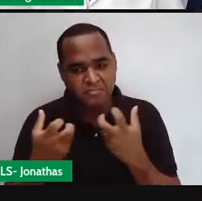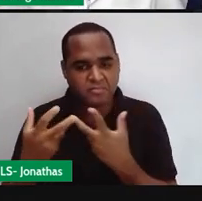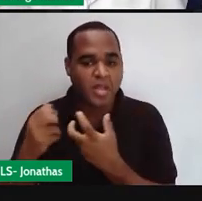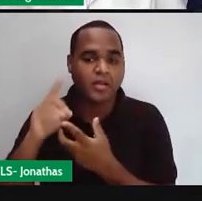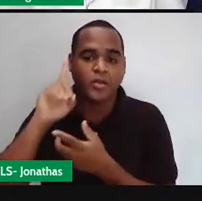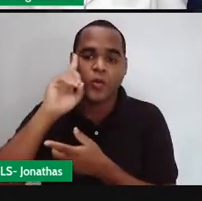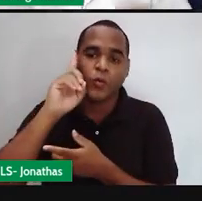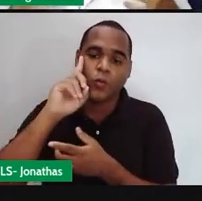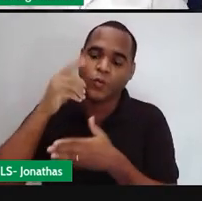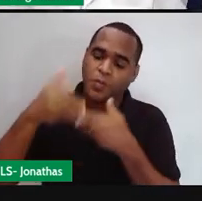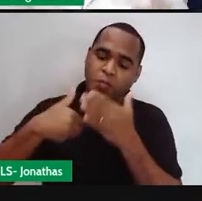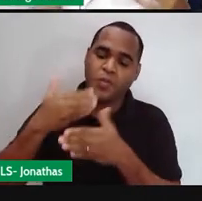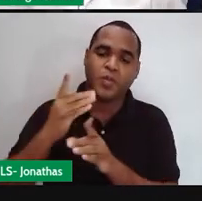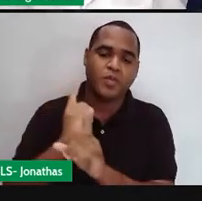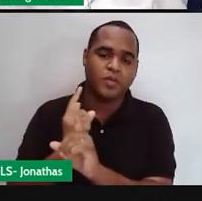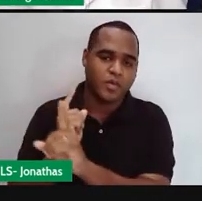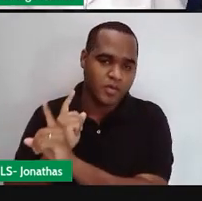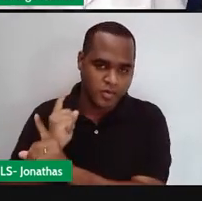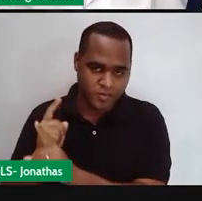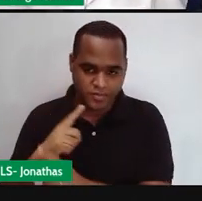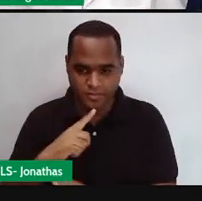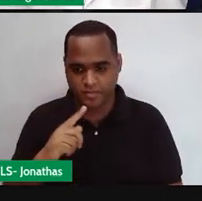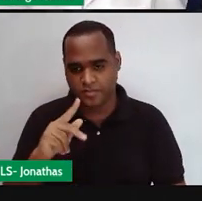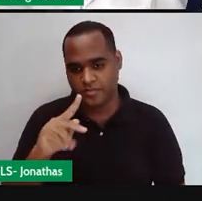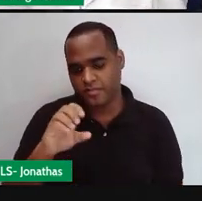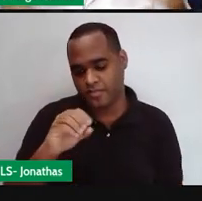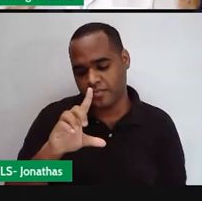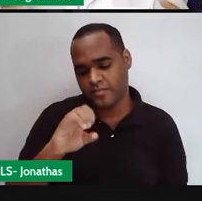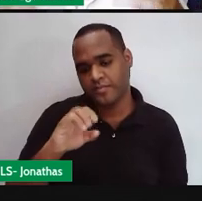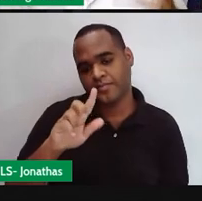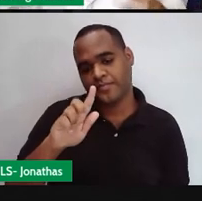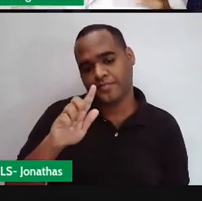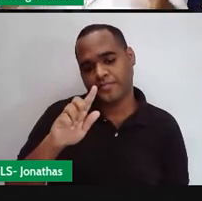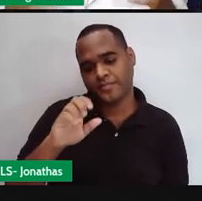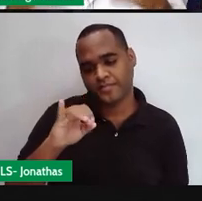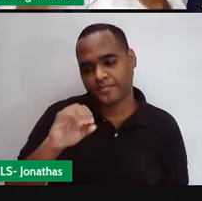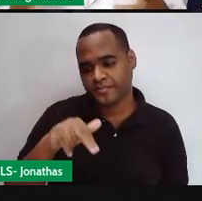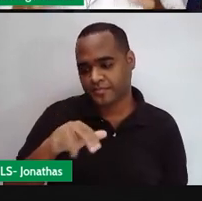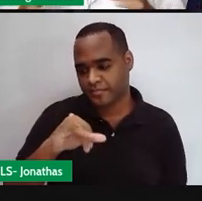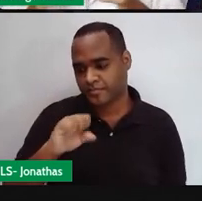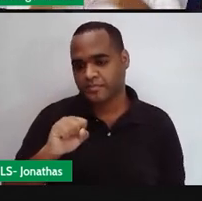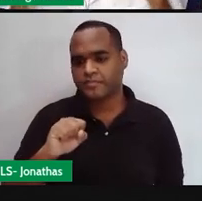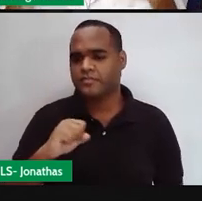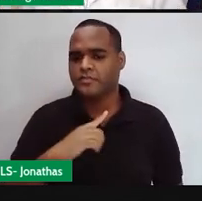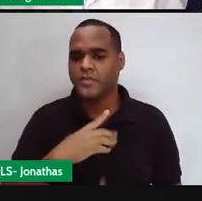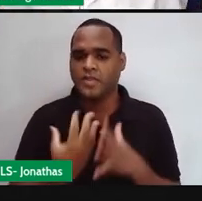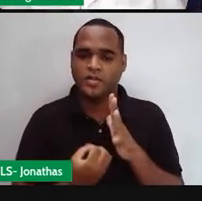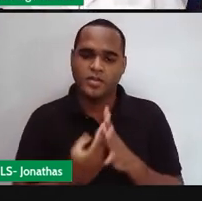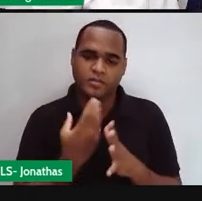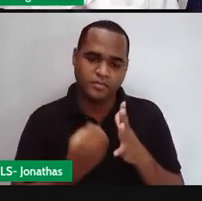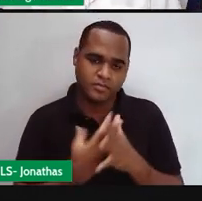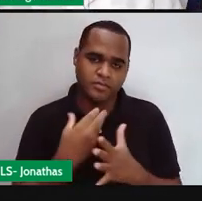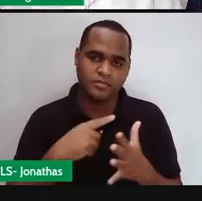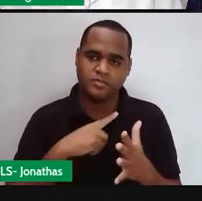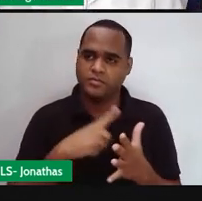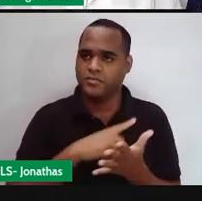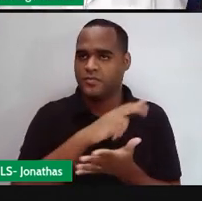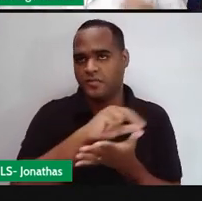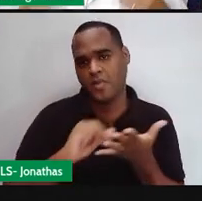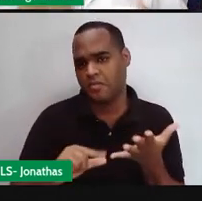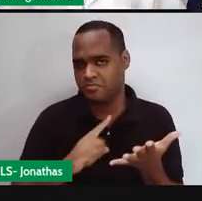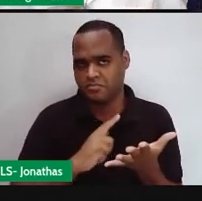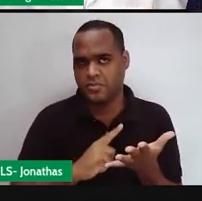cotidiano formas poligonais objetos que apareçam ali formas de polígonos